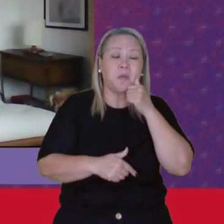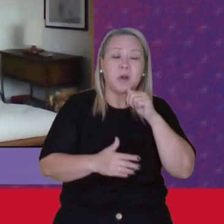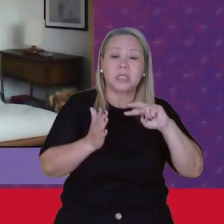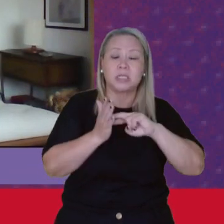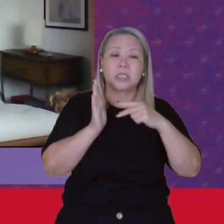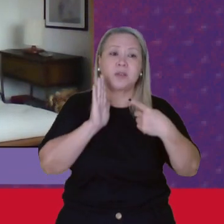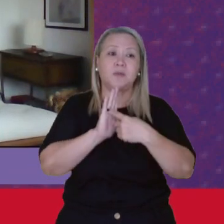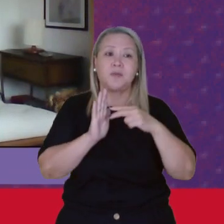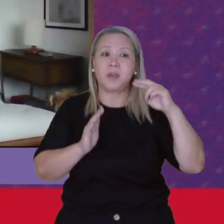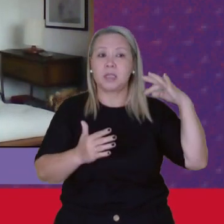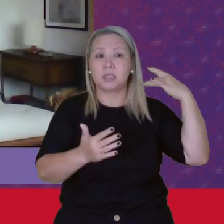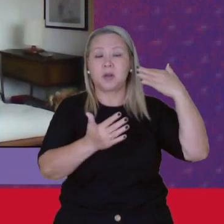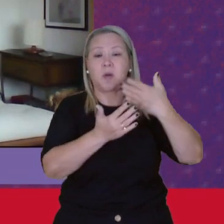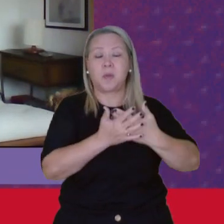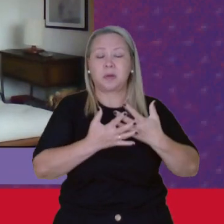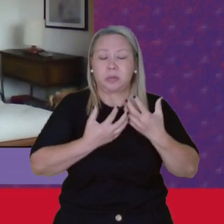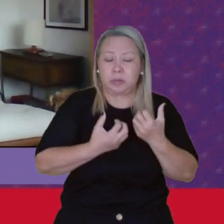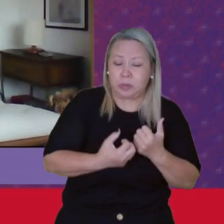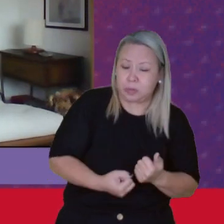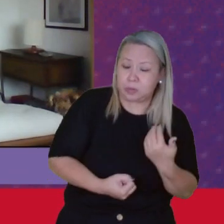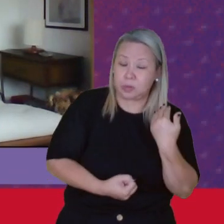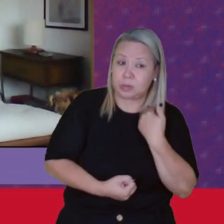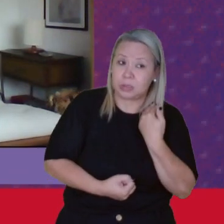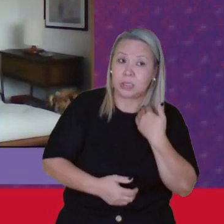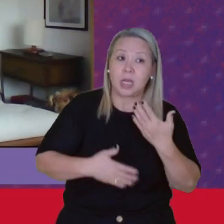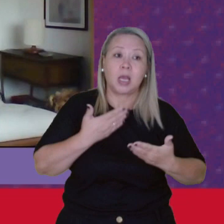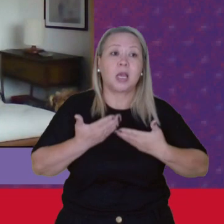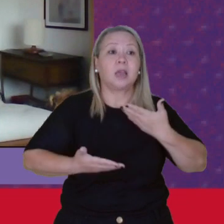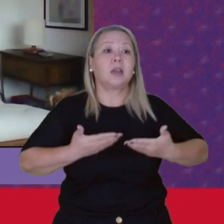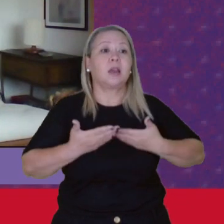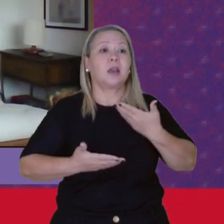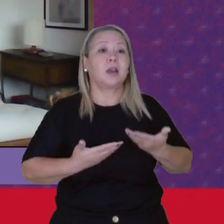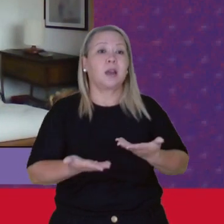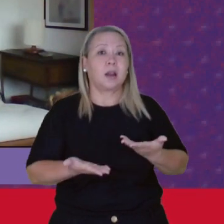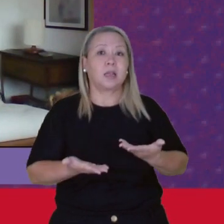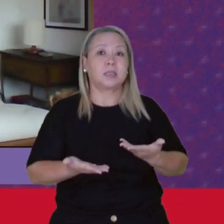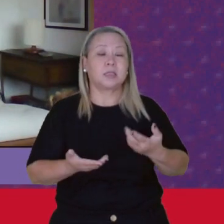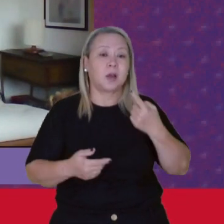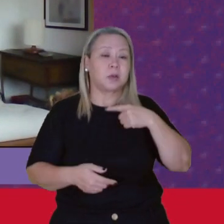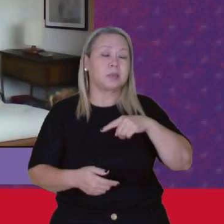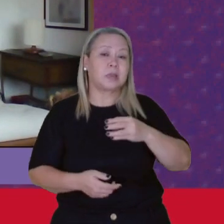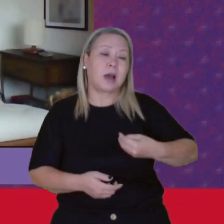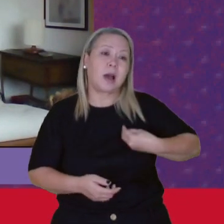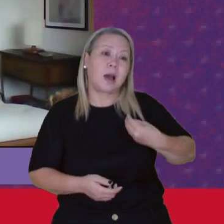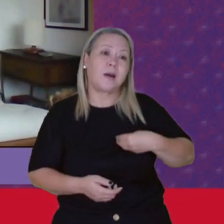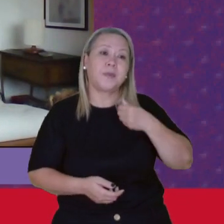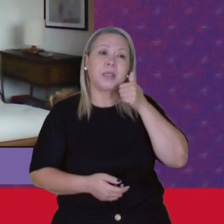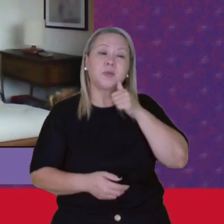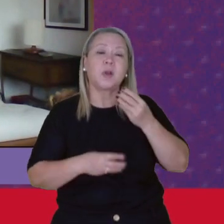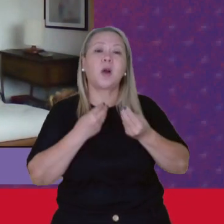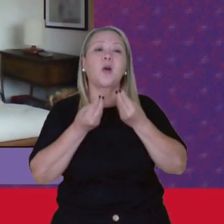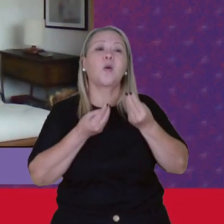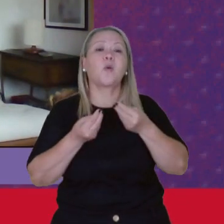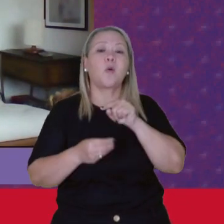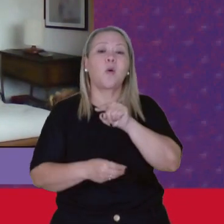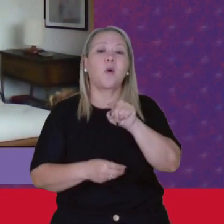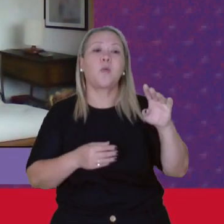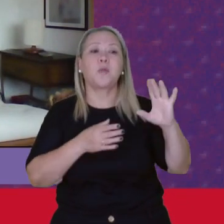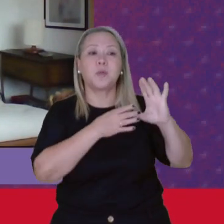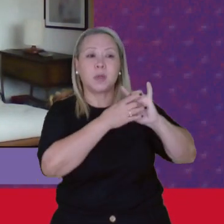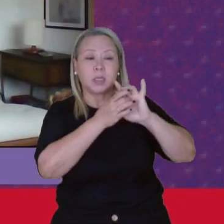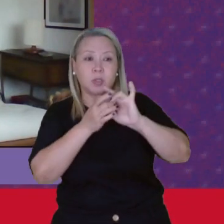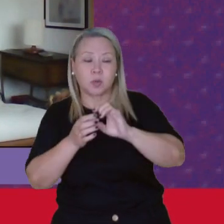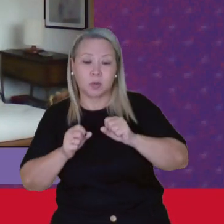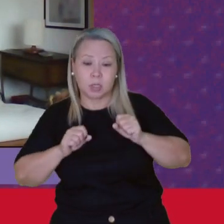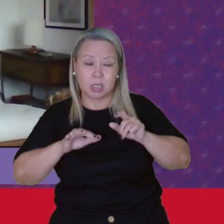Historicamente Uma sobrecarga Em relação A vida das mulheres Como é que Nesse contexto Da